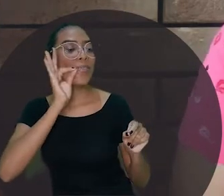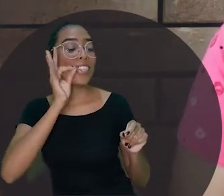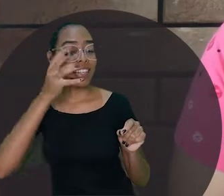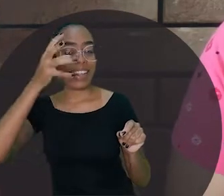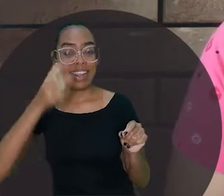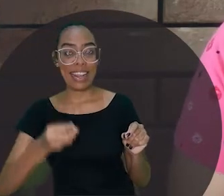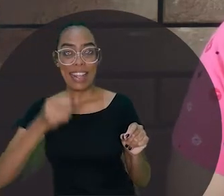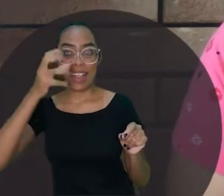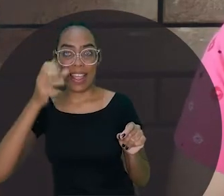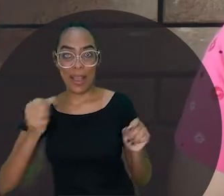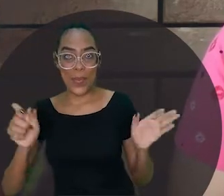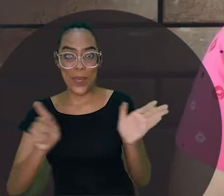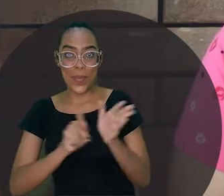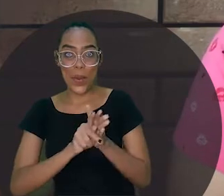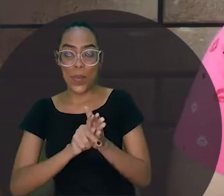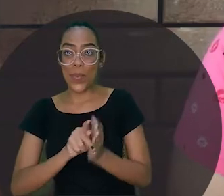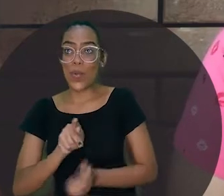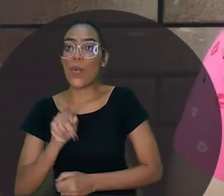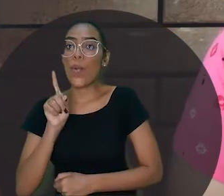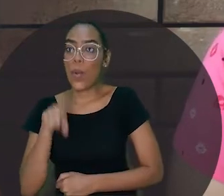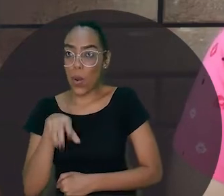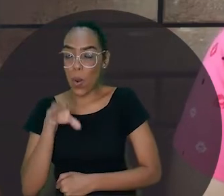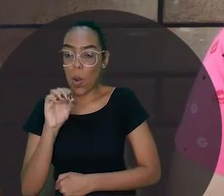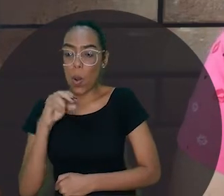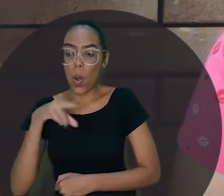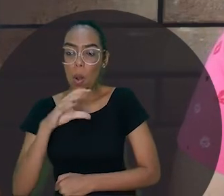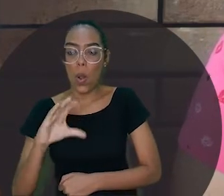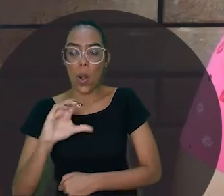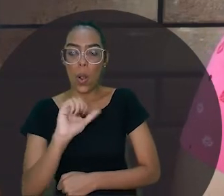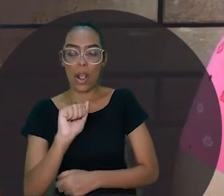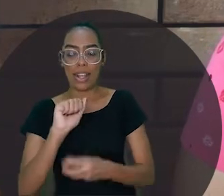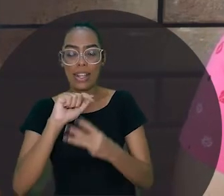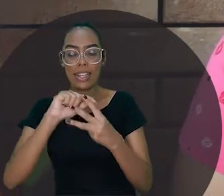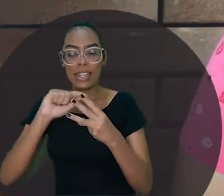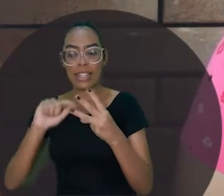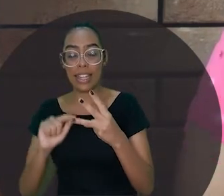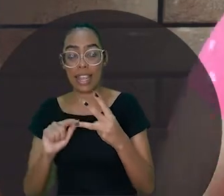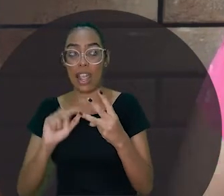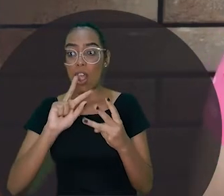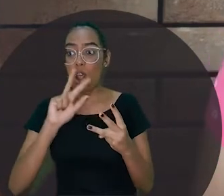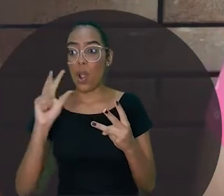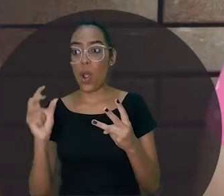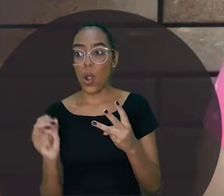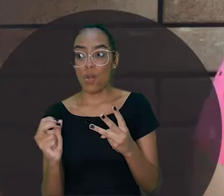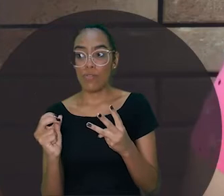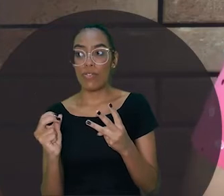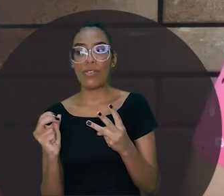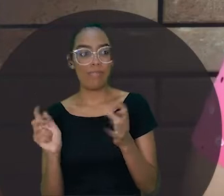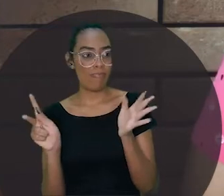de leite de onça E três ovos de jacaré.